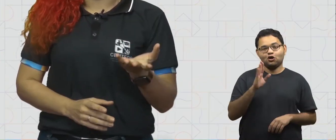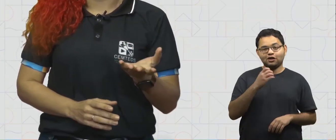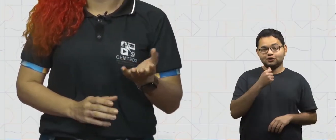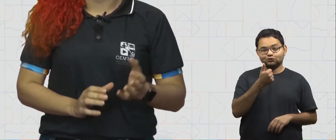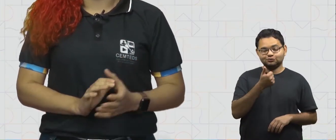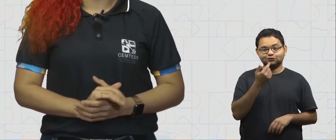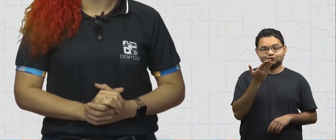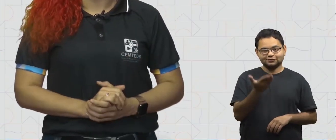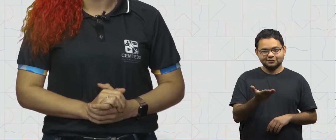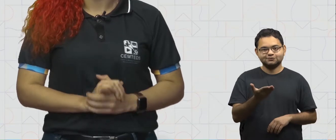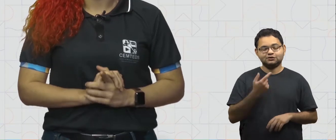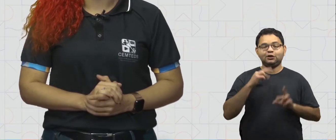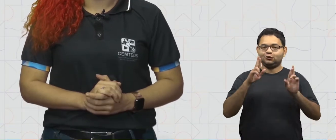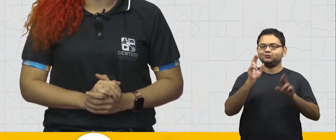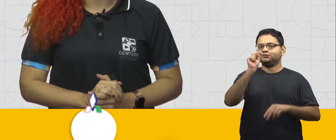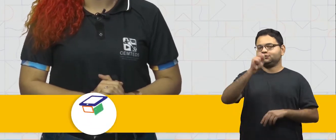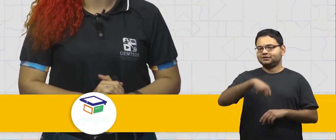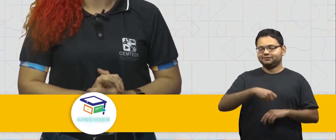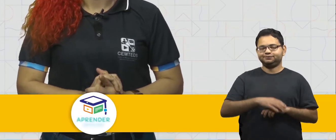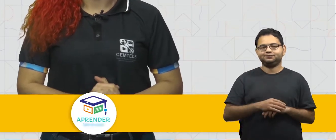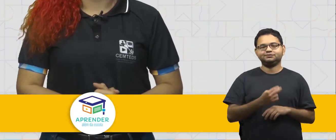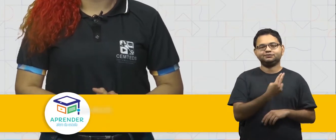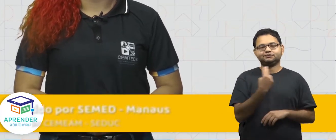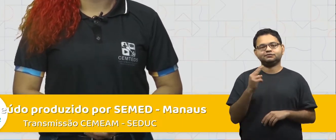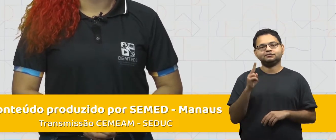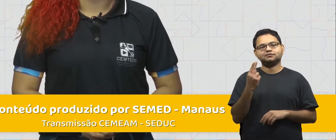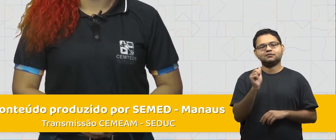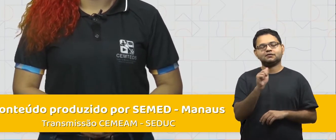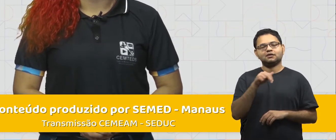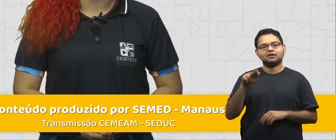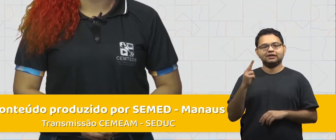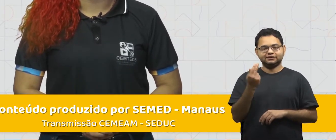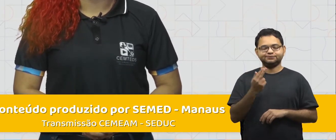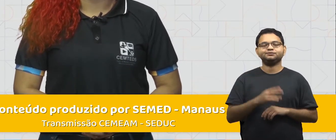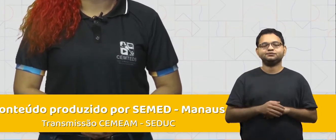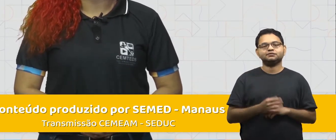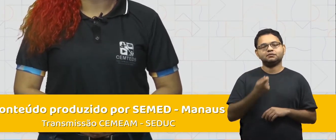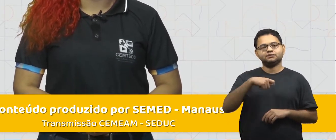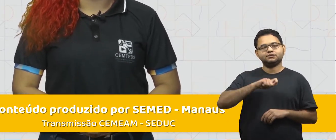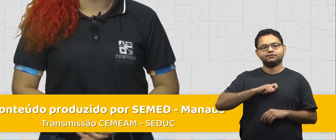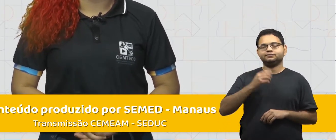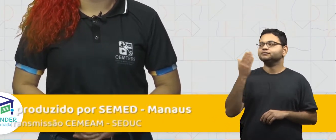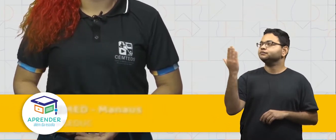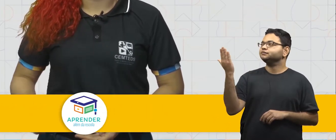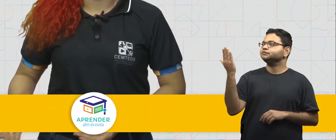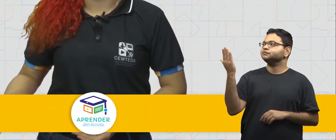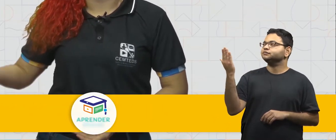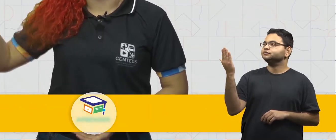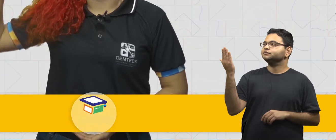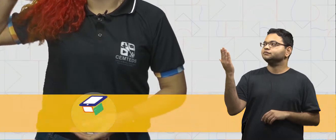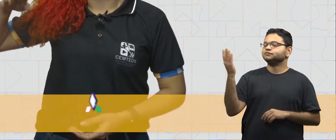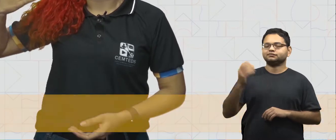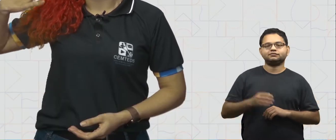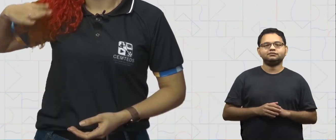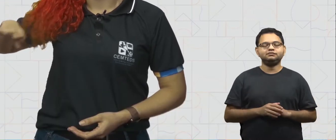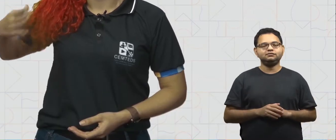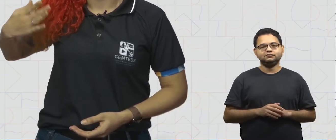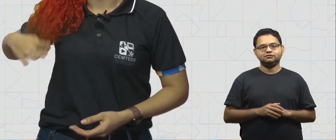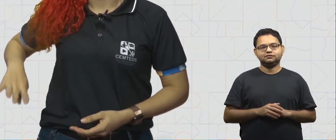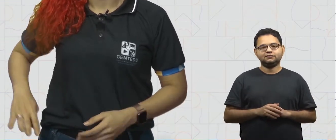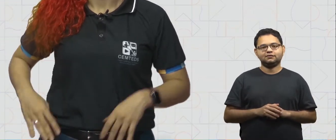Olá, tudo bem com você? Espero que sim! Sou a professora Hanna Benacomaia, meu sinal na comunidade surda é...